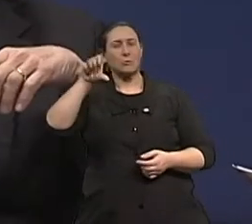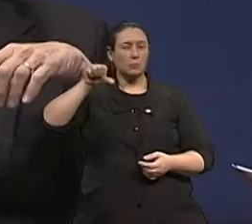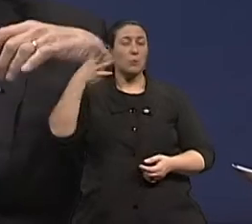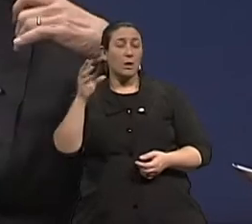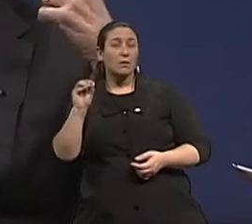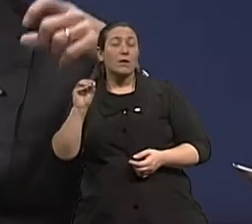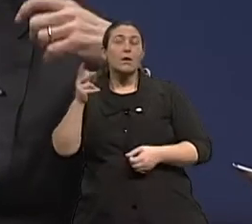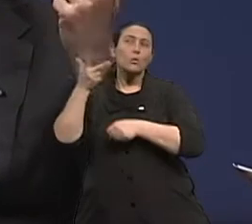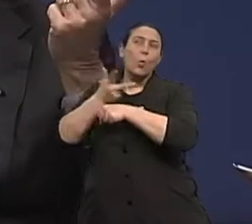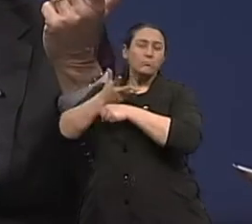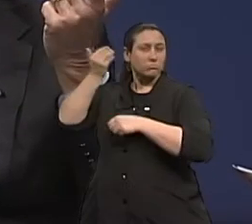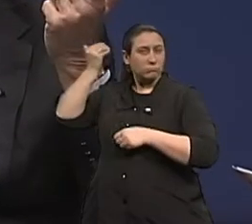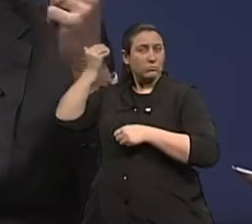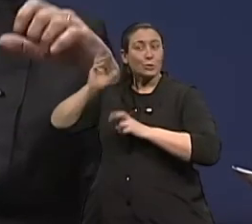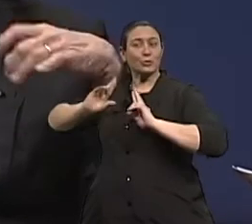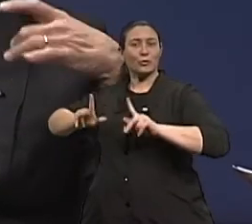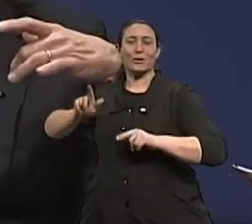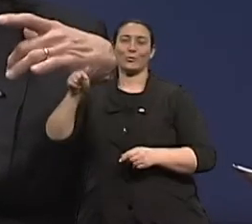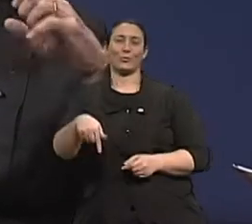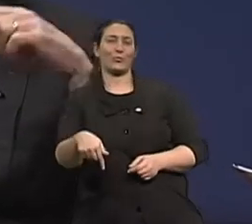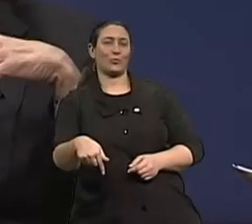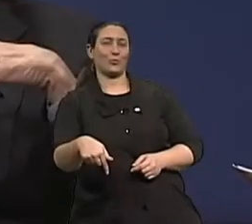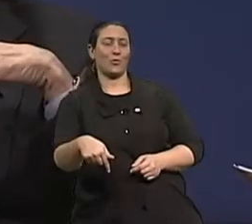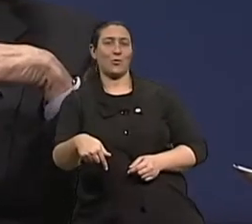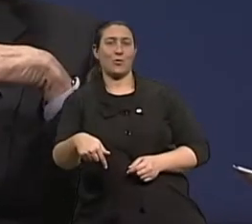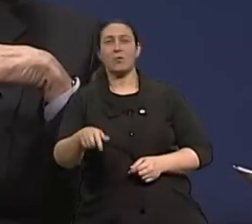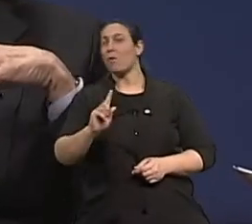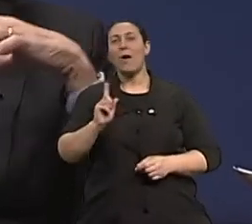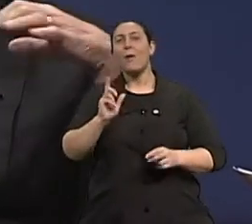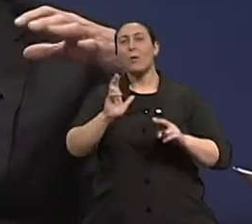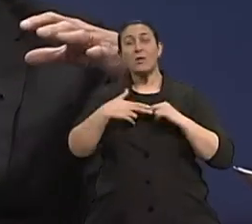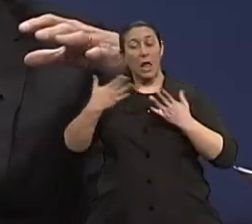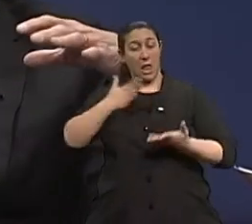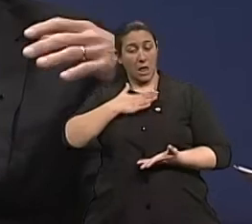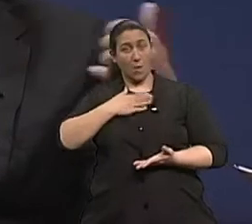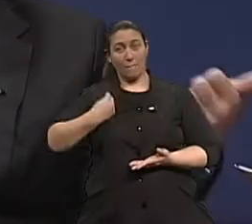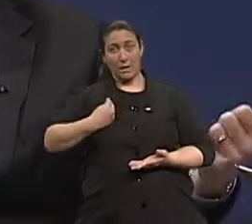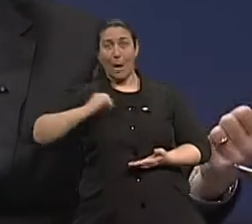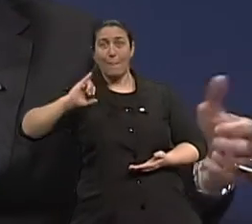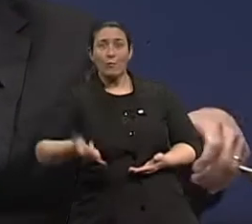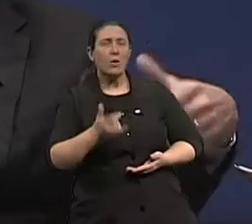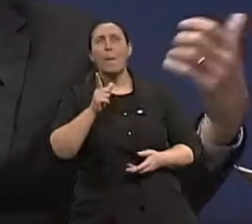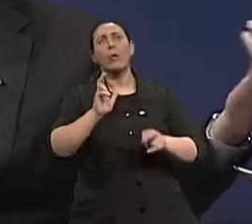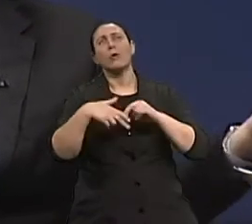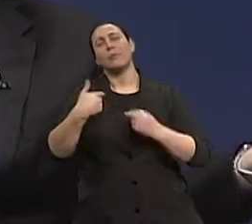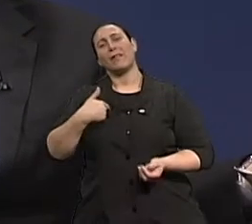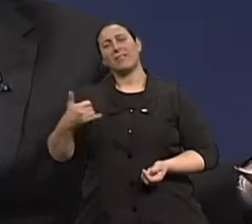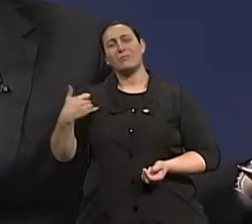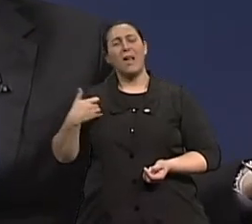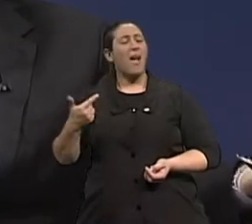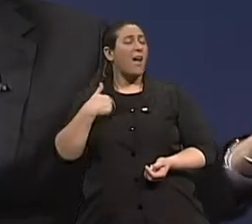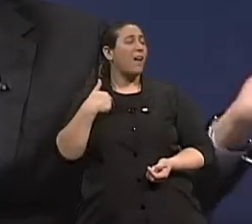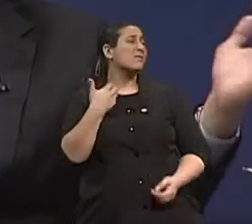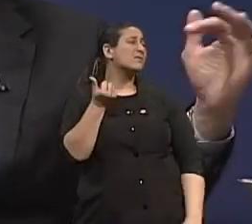é que eles não estão pautando mais as suas ações pela idade cronológica. Essa é uma diferença que eu vejo. Assim, ah, já estou com 60.